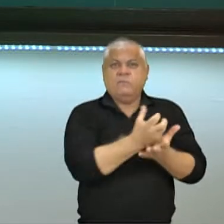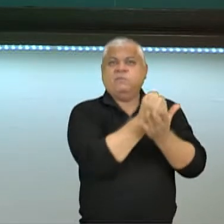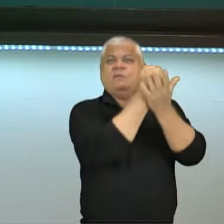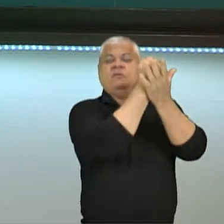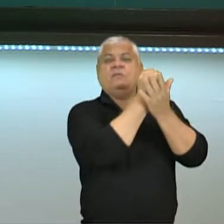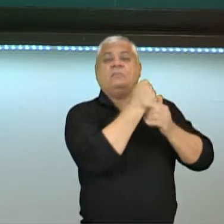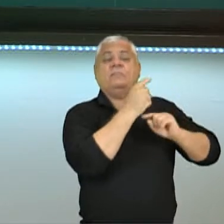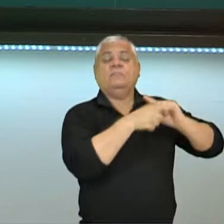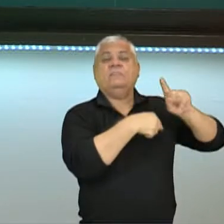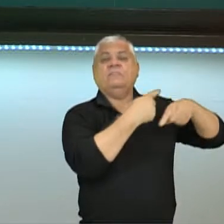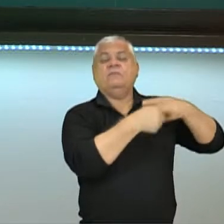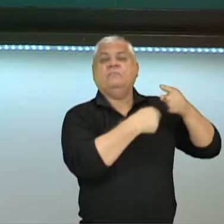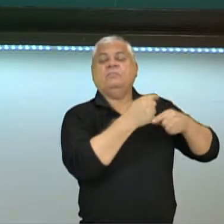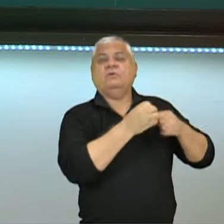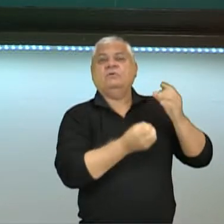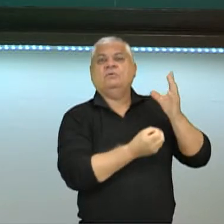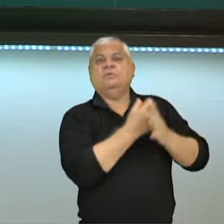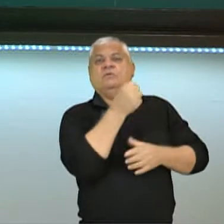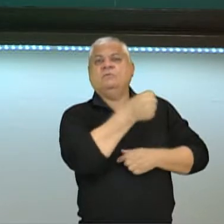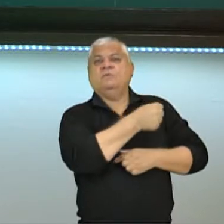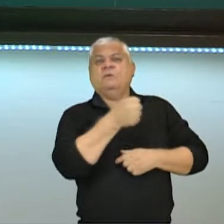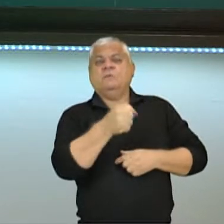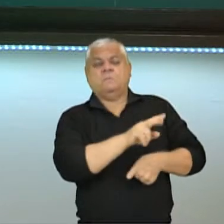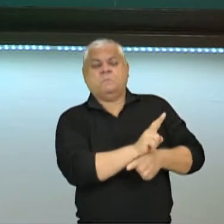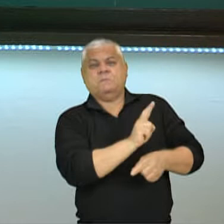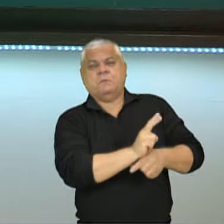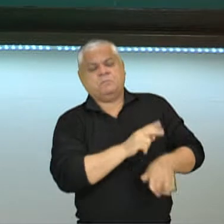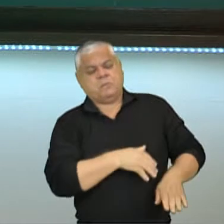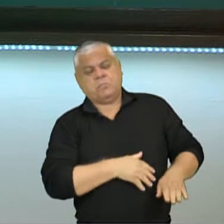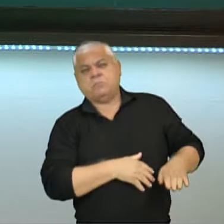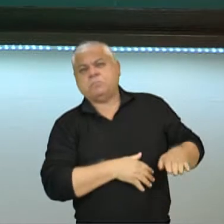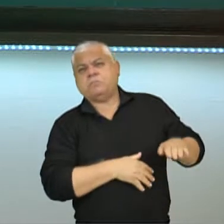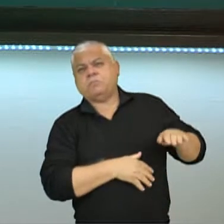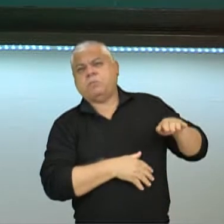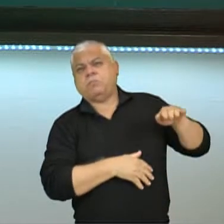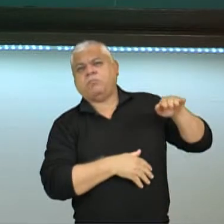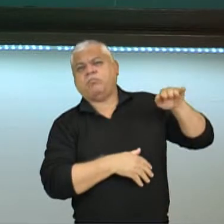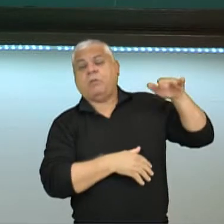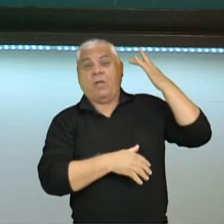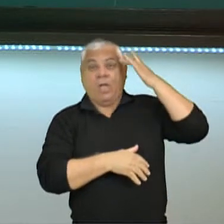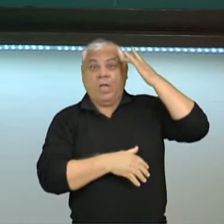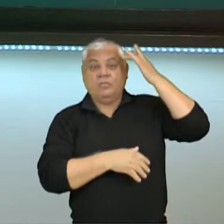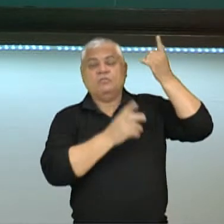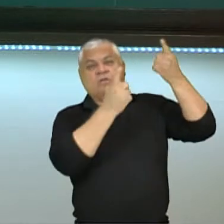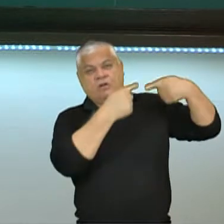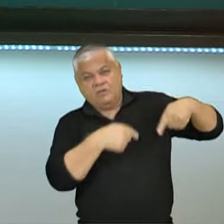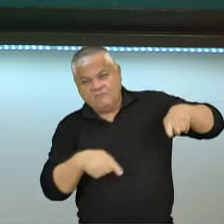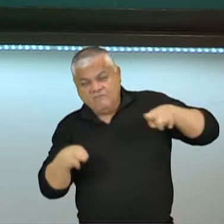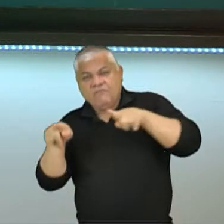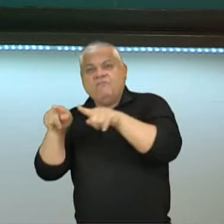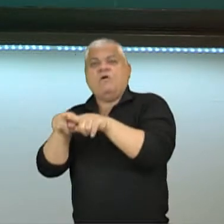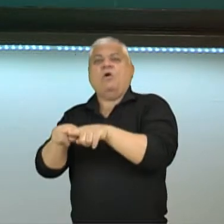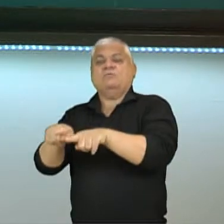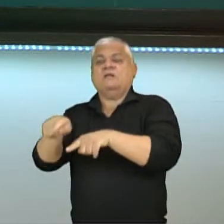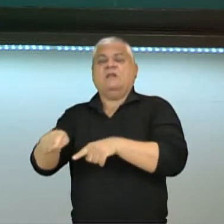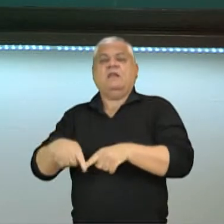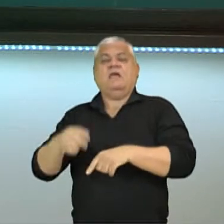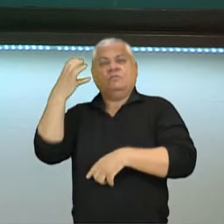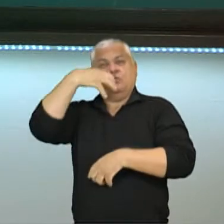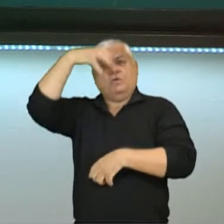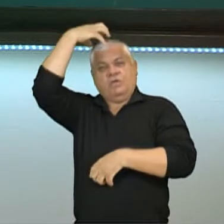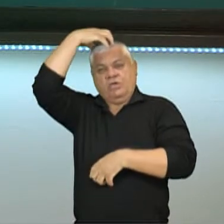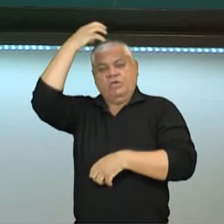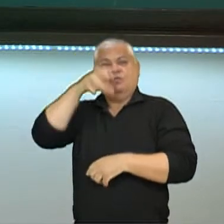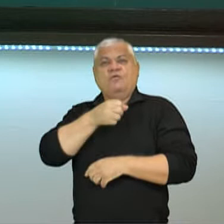surge Fausto num pastor e os cria até a maioridade. Na hora que eles são adultos, eles voltam até o reino do seu avô, colocam o avô